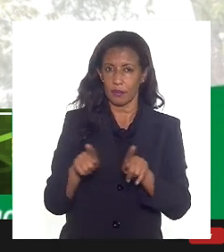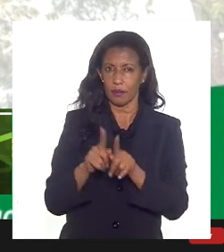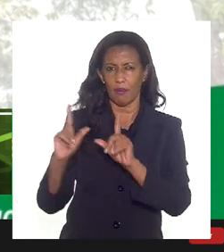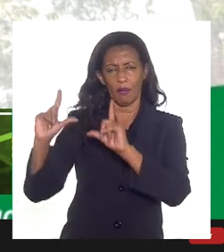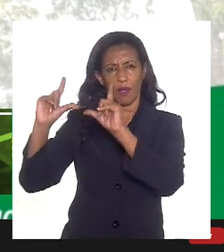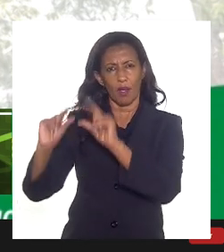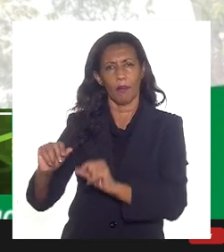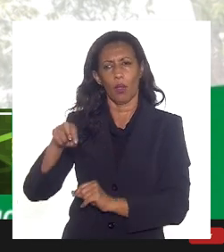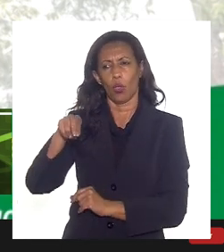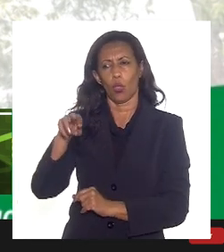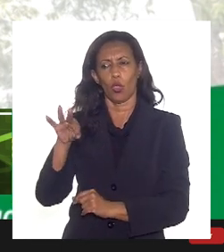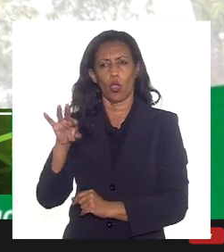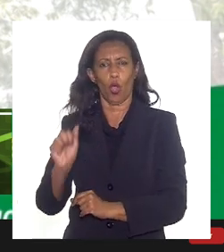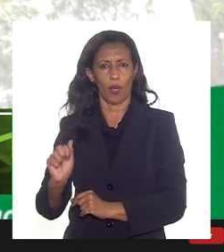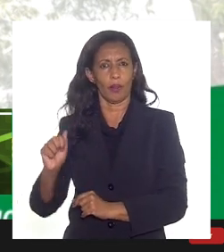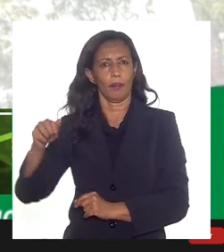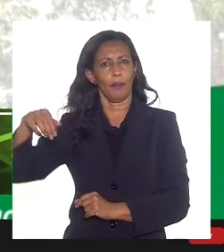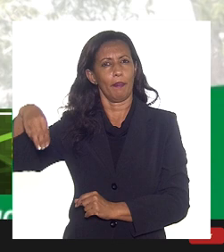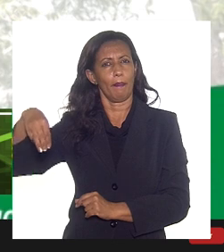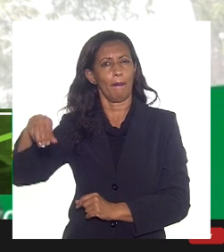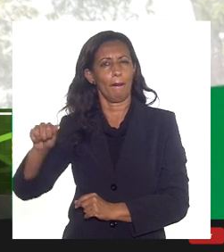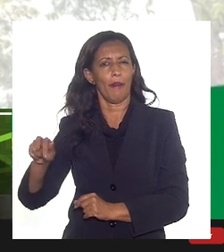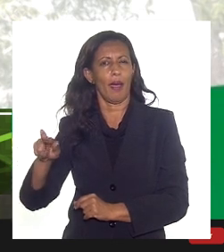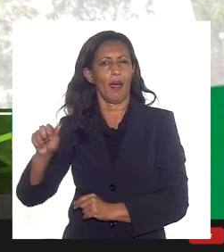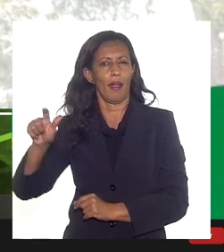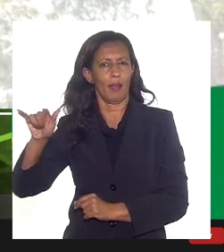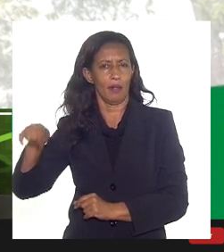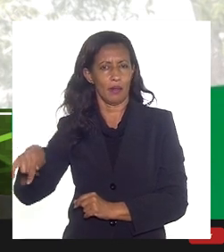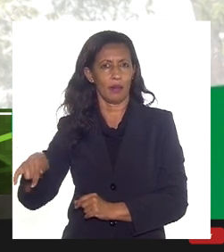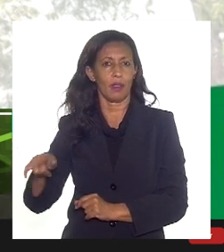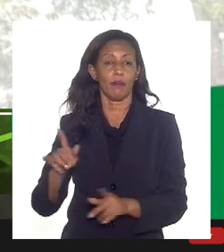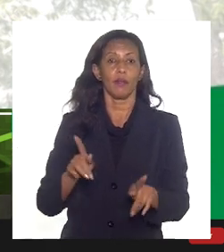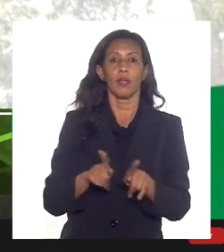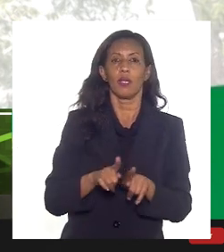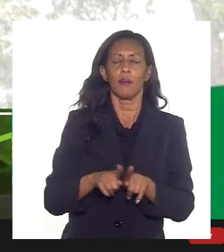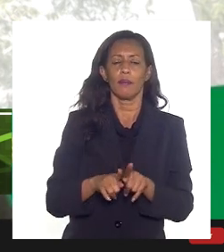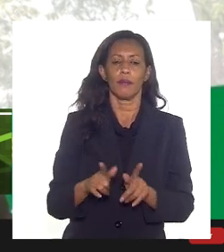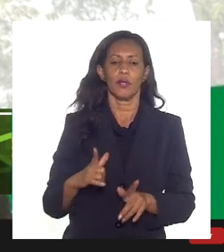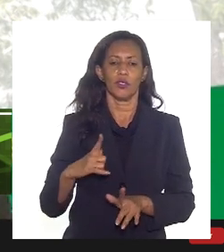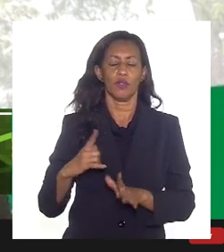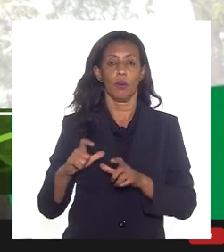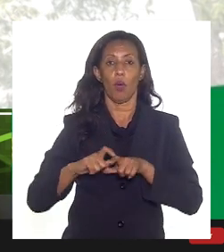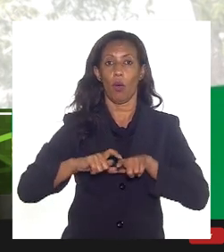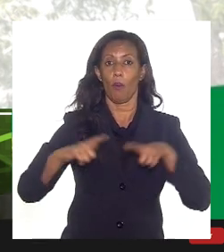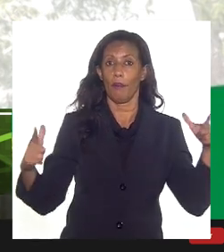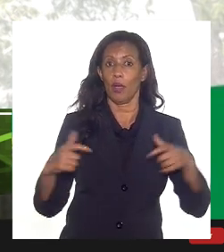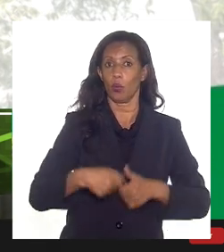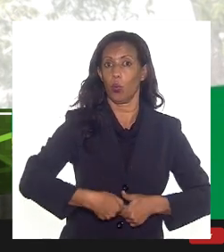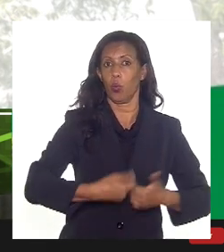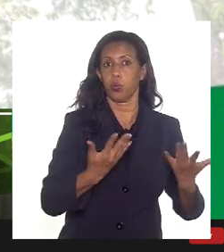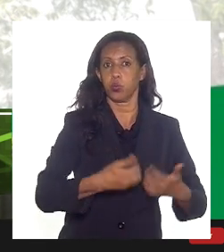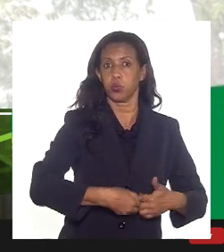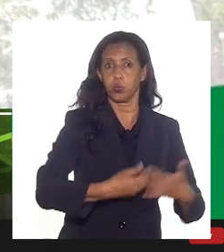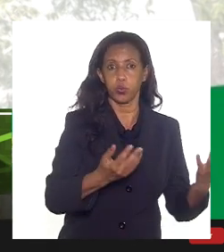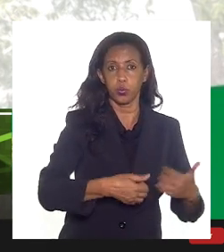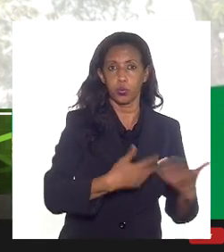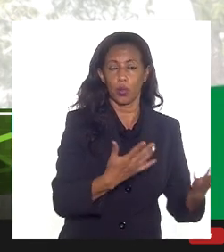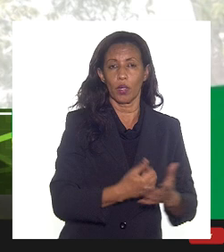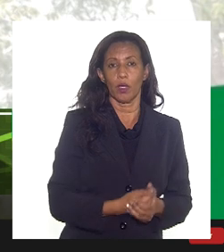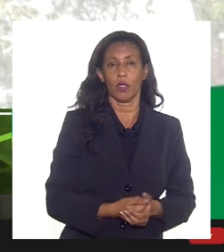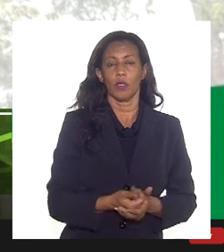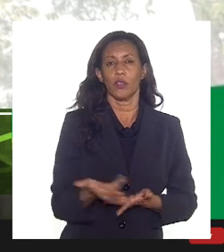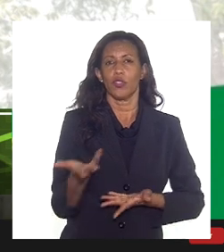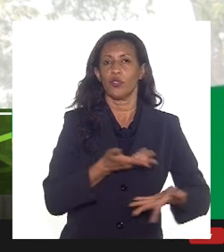menor monta para o campo de Marlim e tivemos também aumento de gastos fruto de